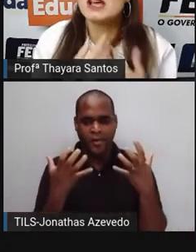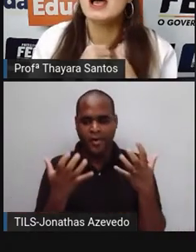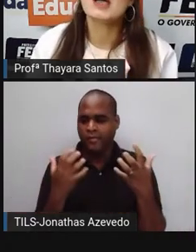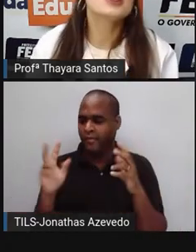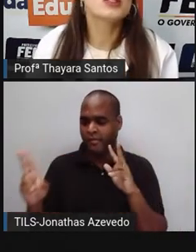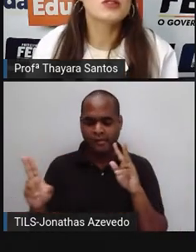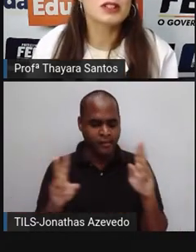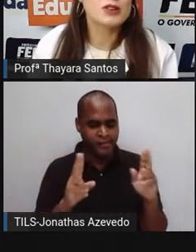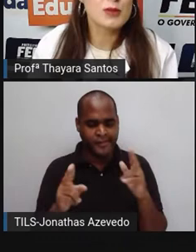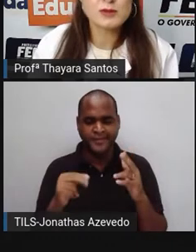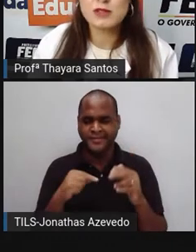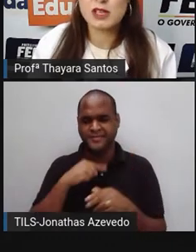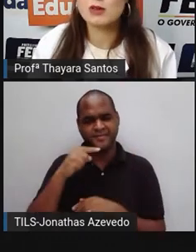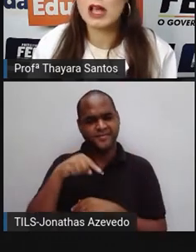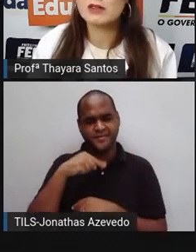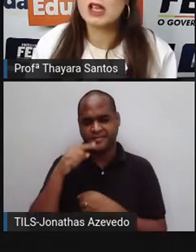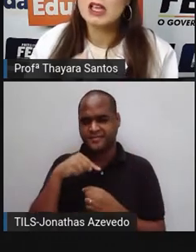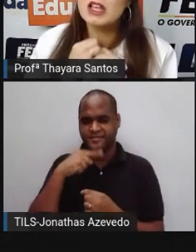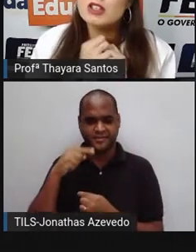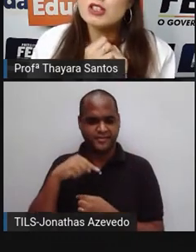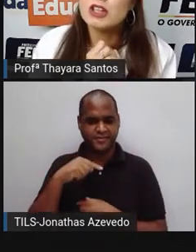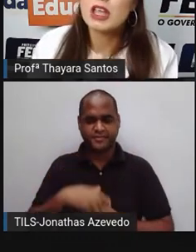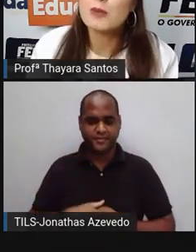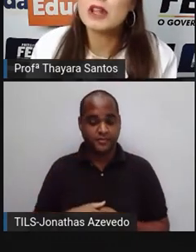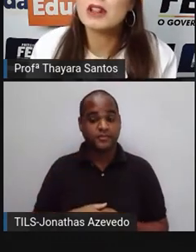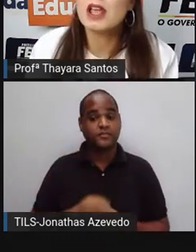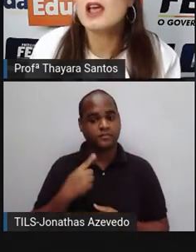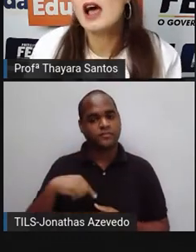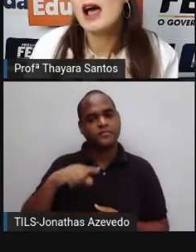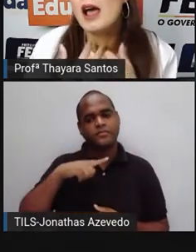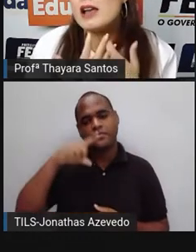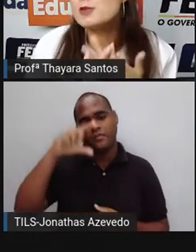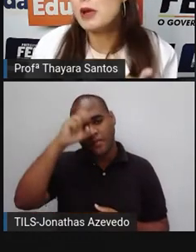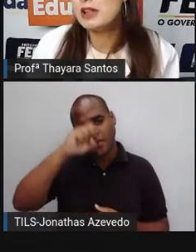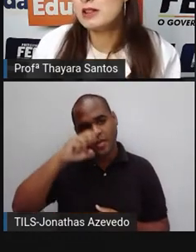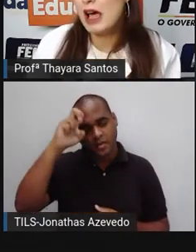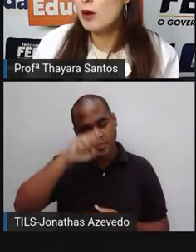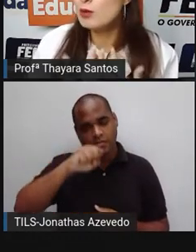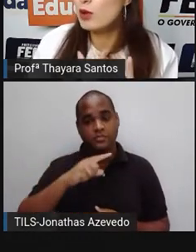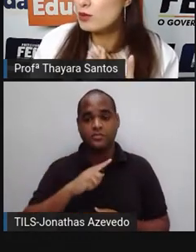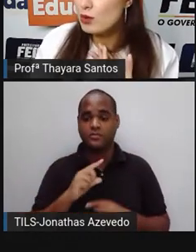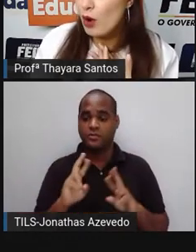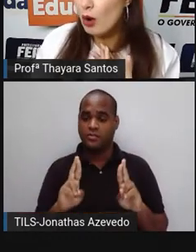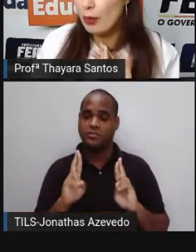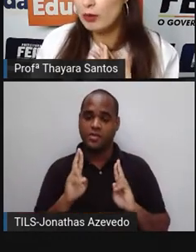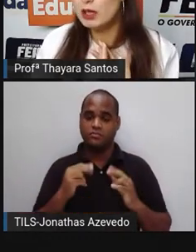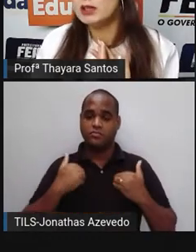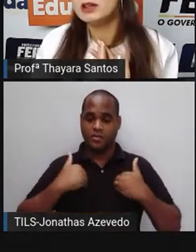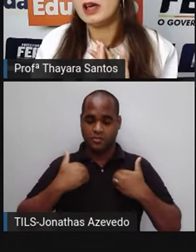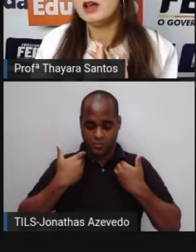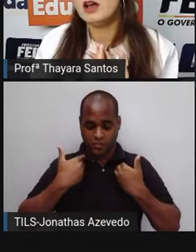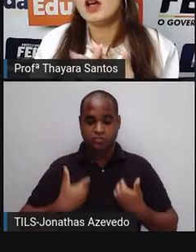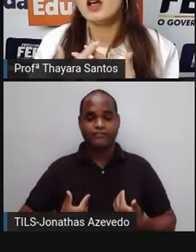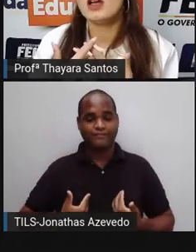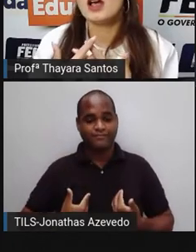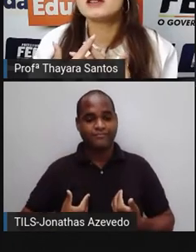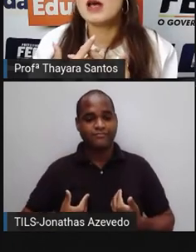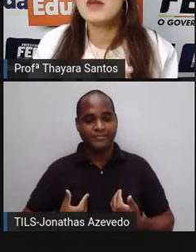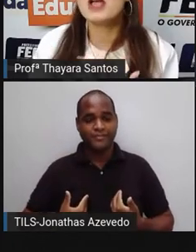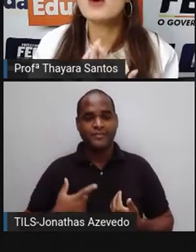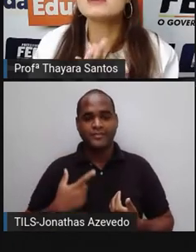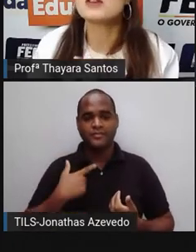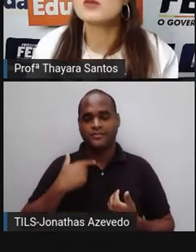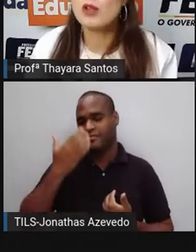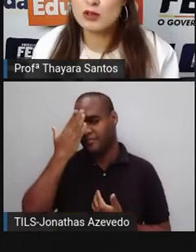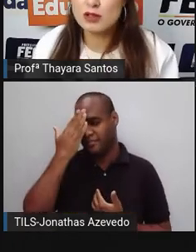outro faz, achando que vai ter os mesmos resultados. E a gente tem que aprender a respeitar o nosso corpo. a